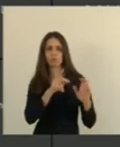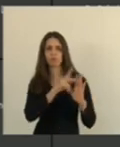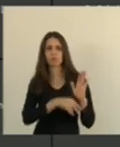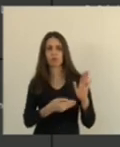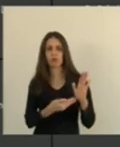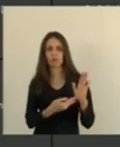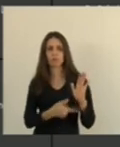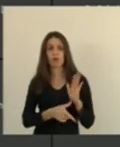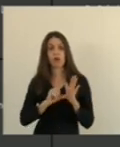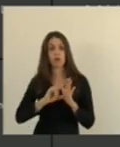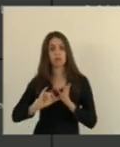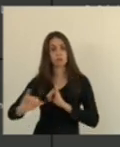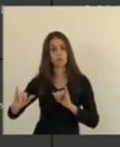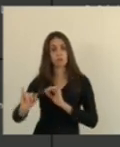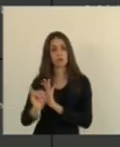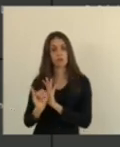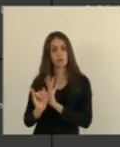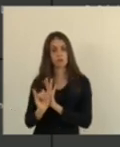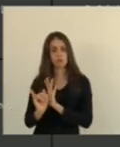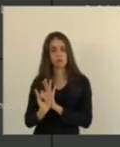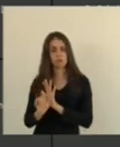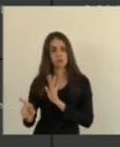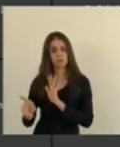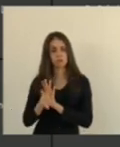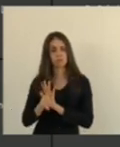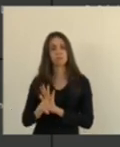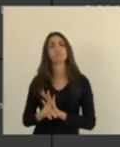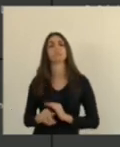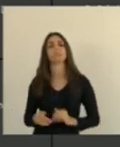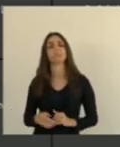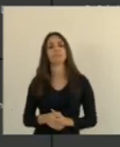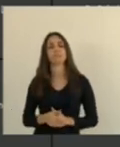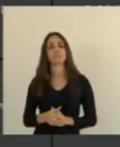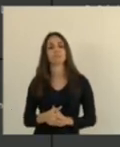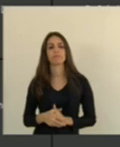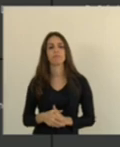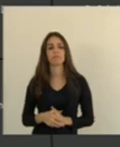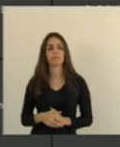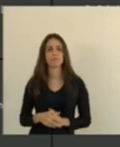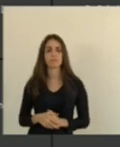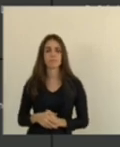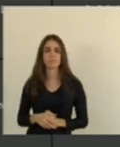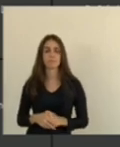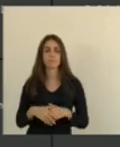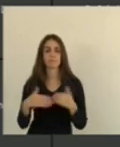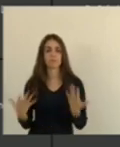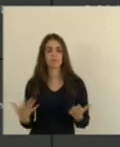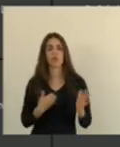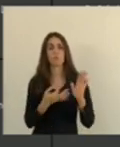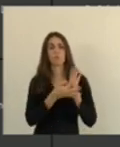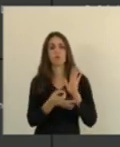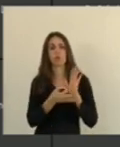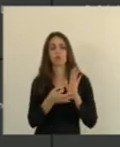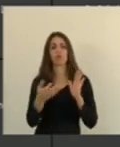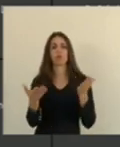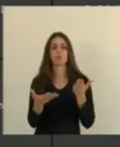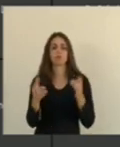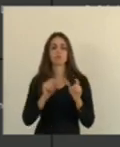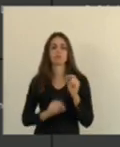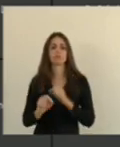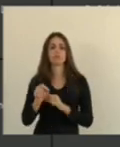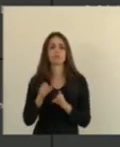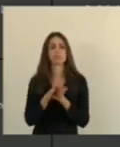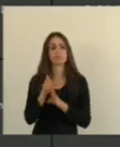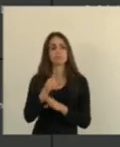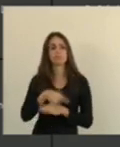antes da publicação do respectivo editado então o meu relatório nesse momento é pela